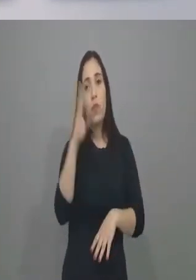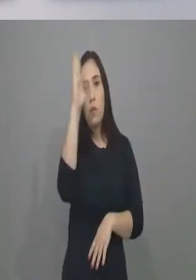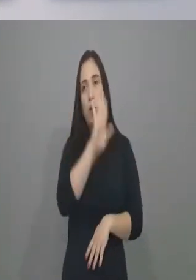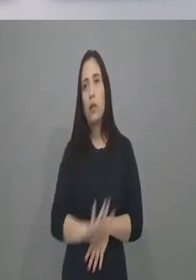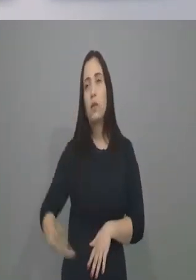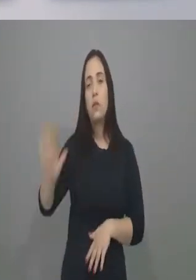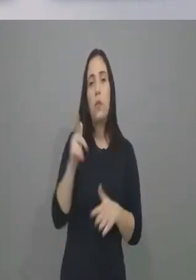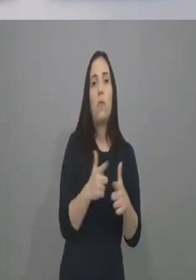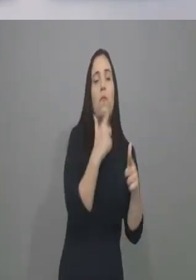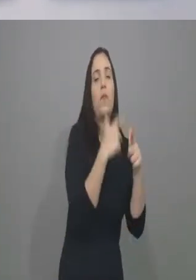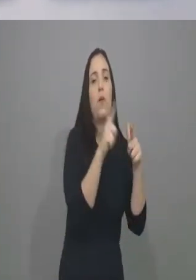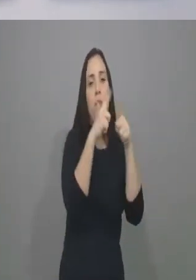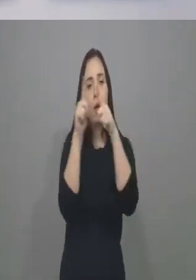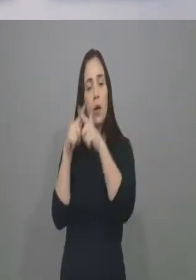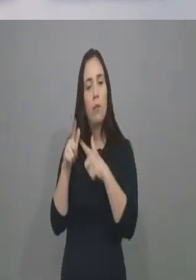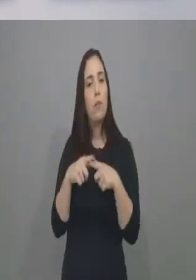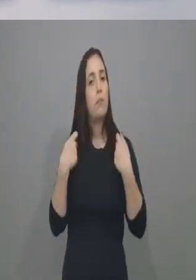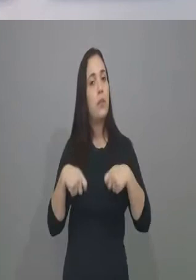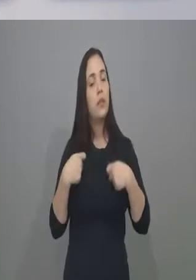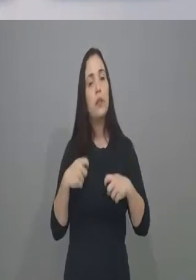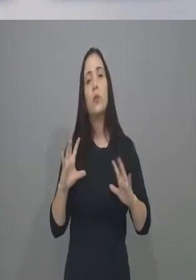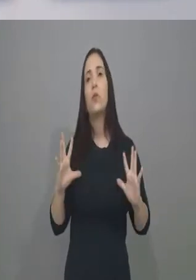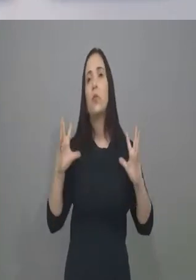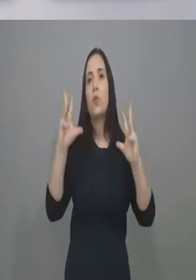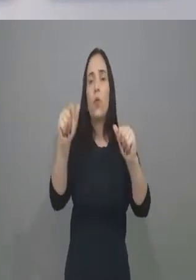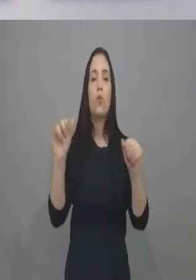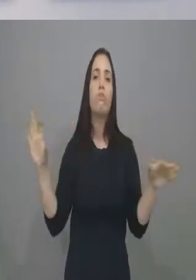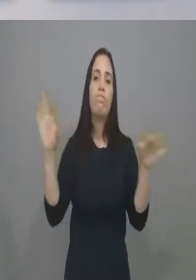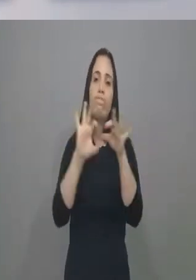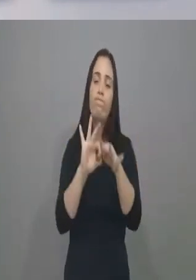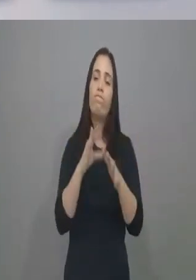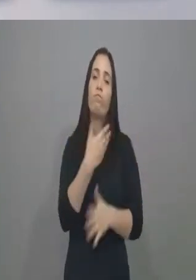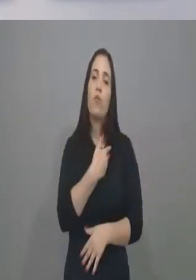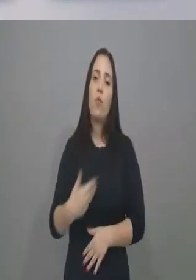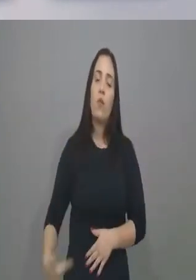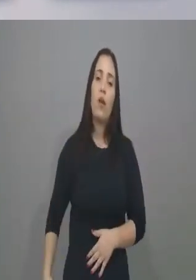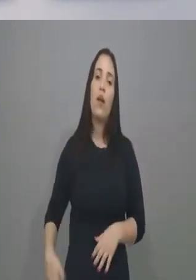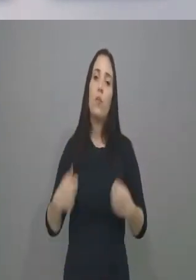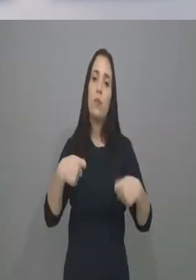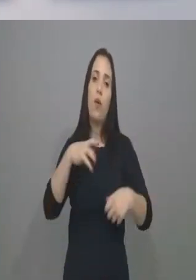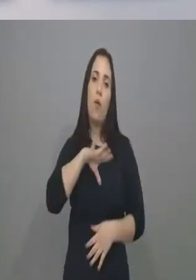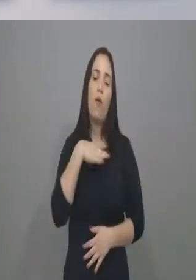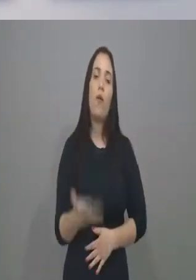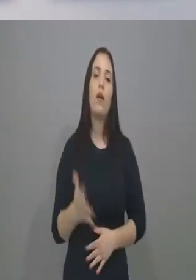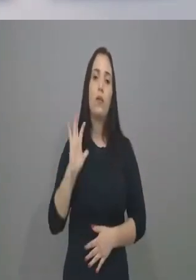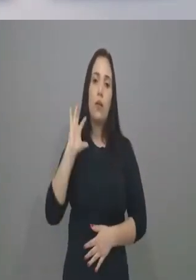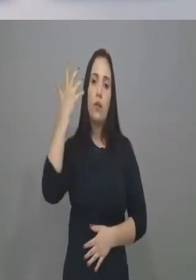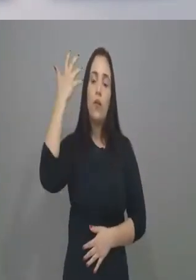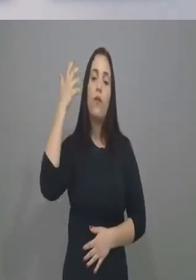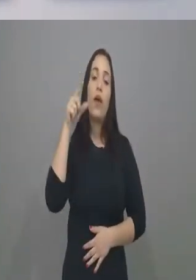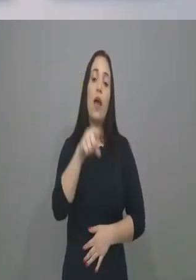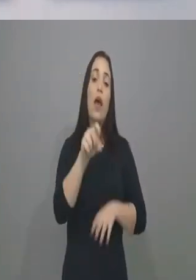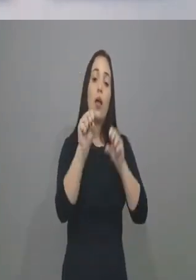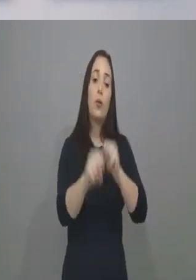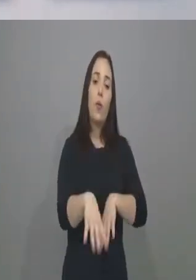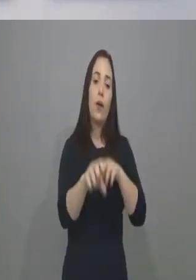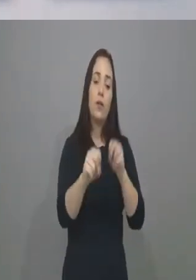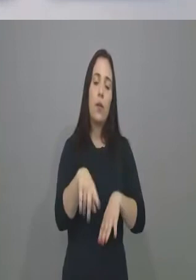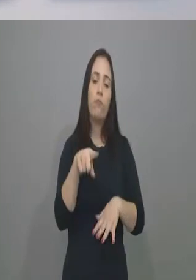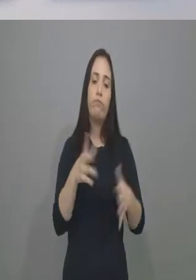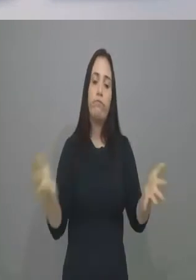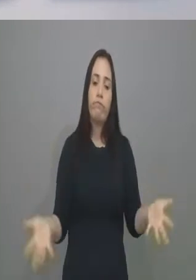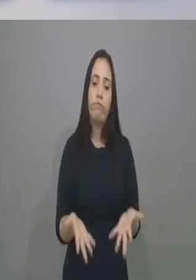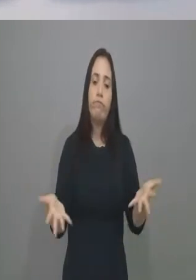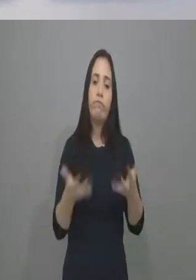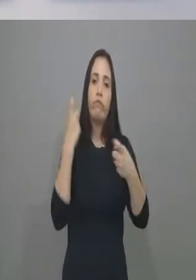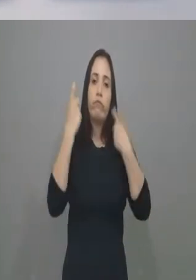passa o país todo, se todos os governantes tiverem coragem de tomar uma atitude e dizer que a educação